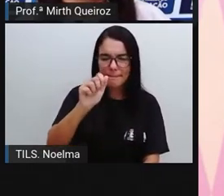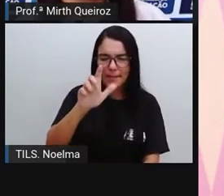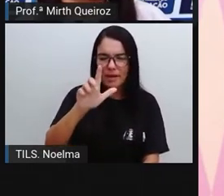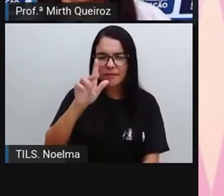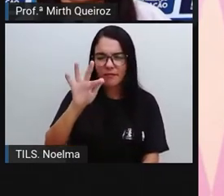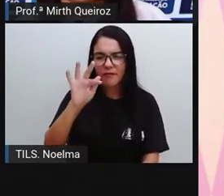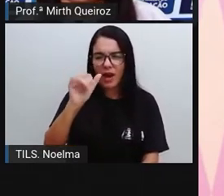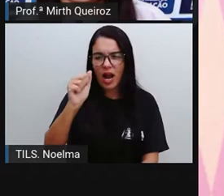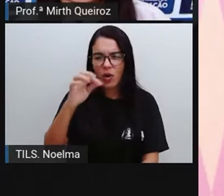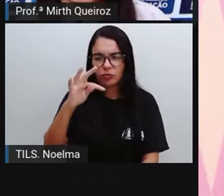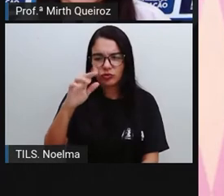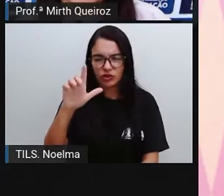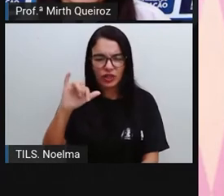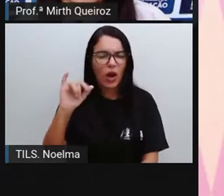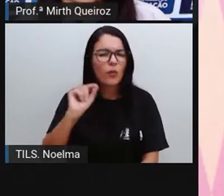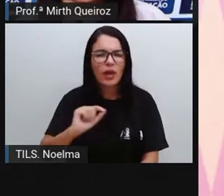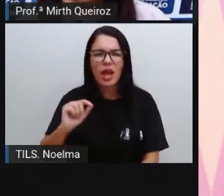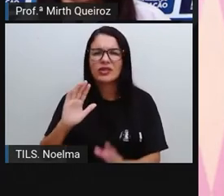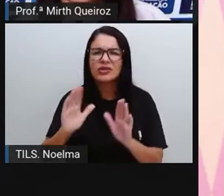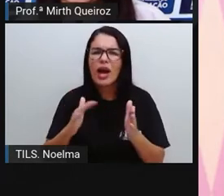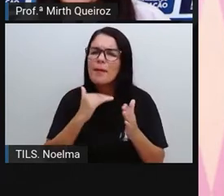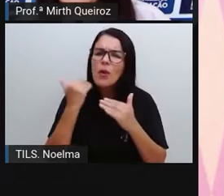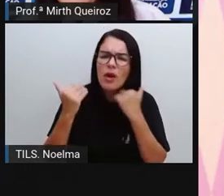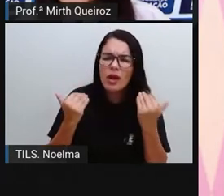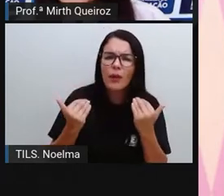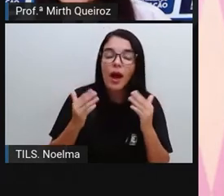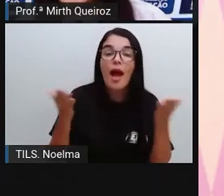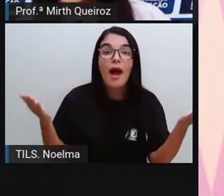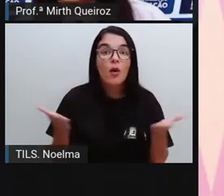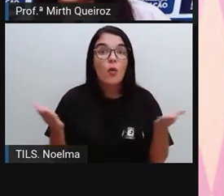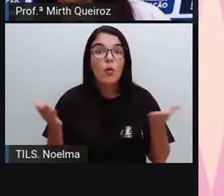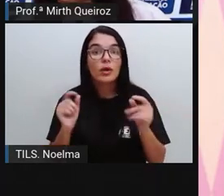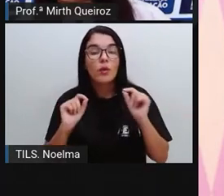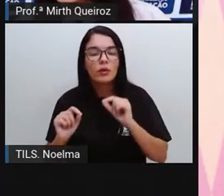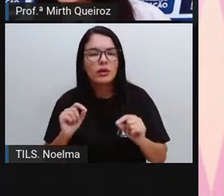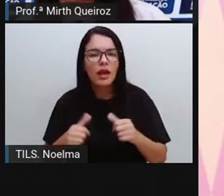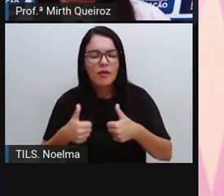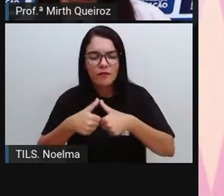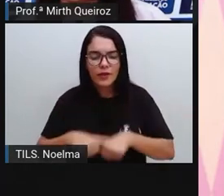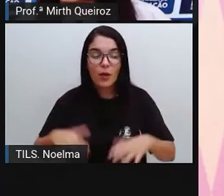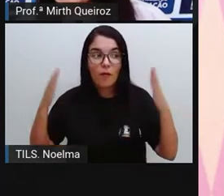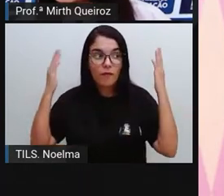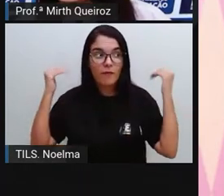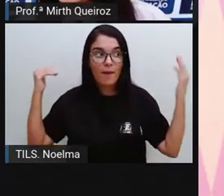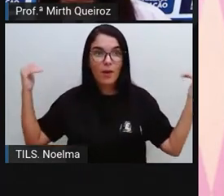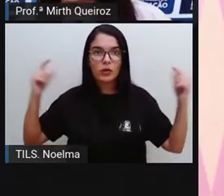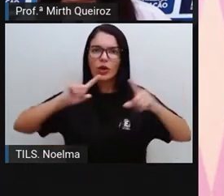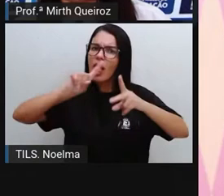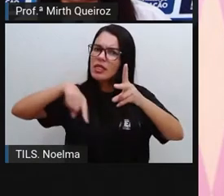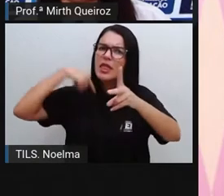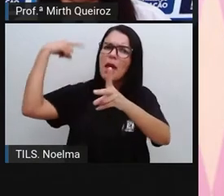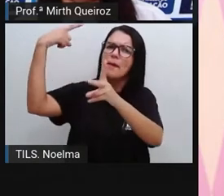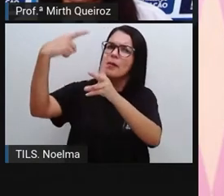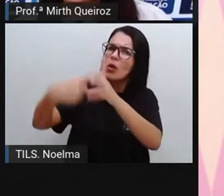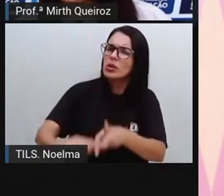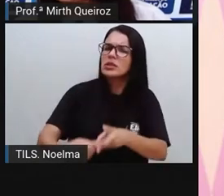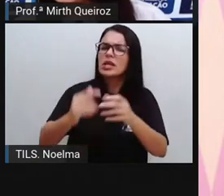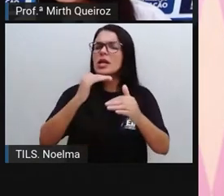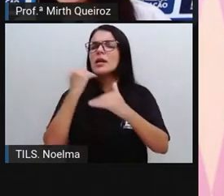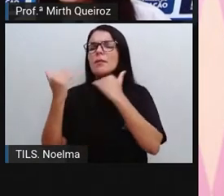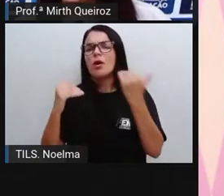muitos dos artistas que produzem arte, eles ficam famosos, suas artes passam a ter valor